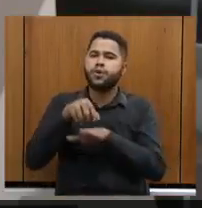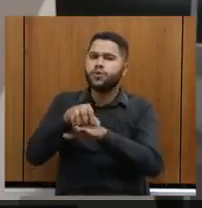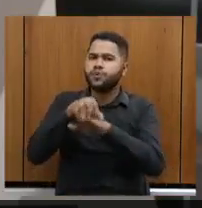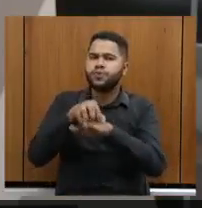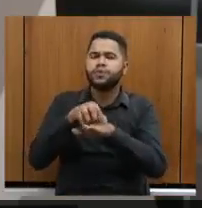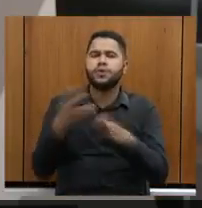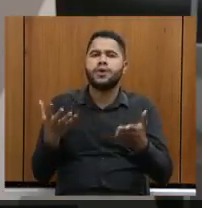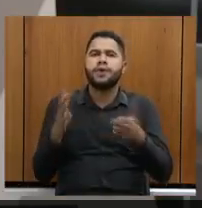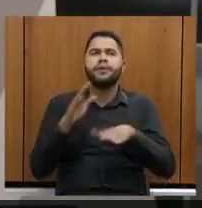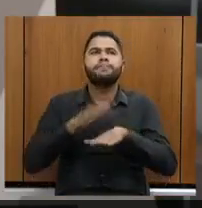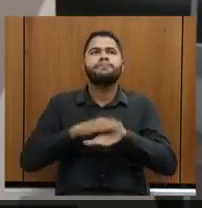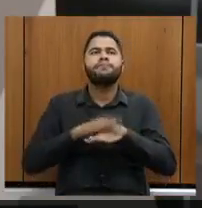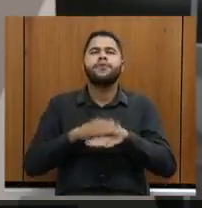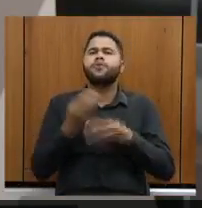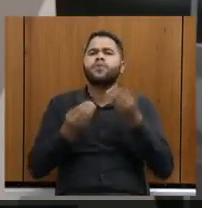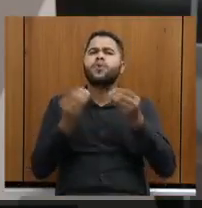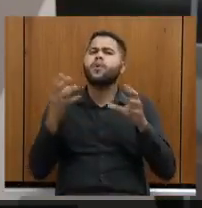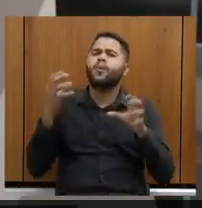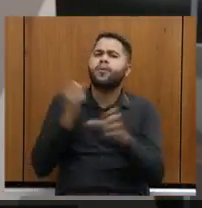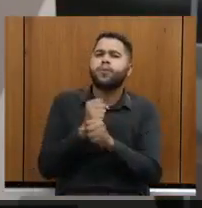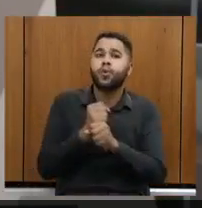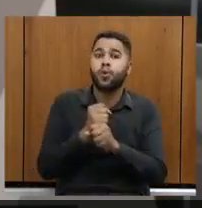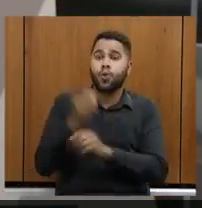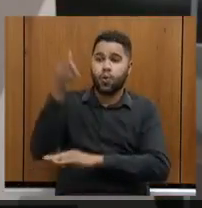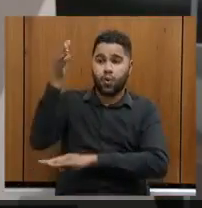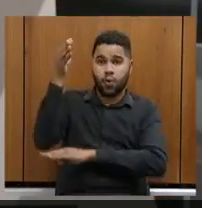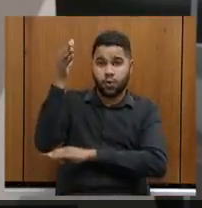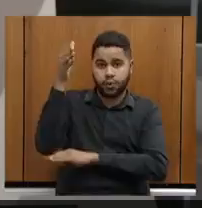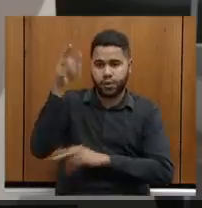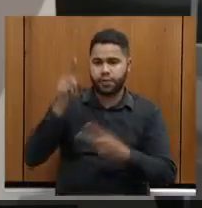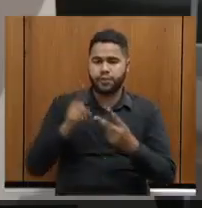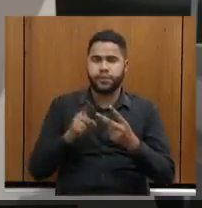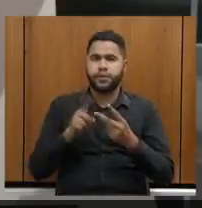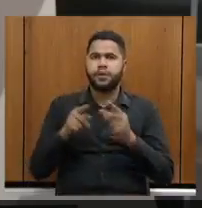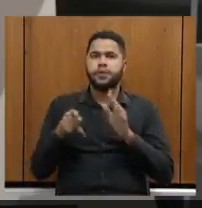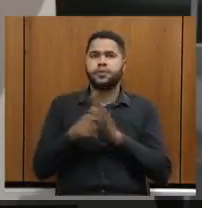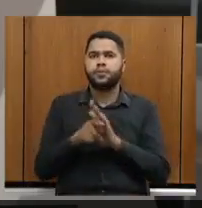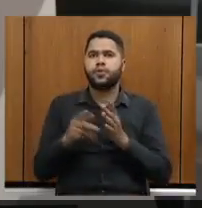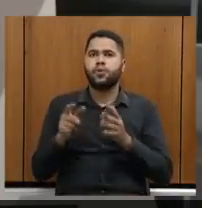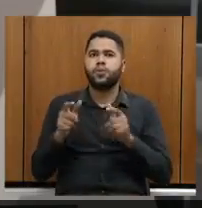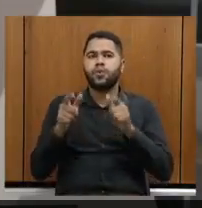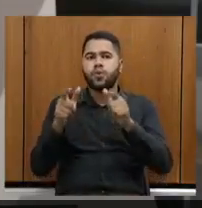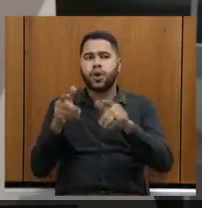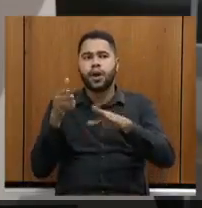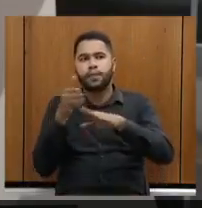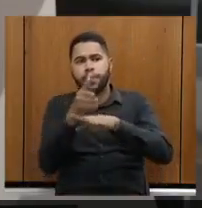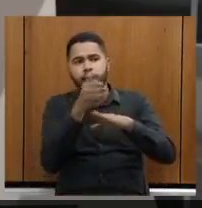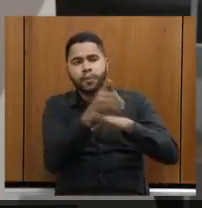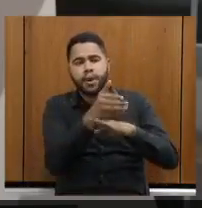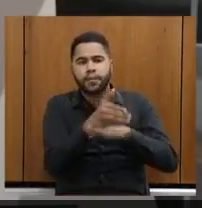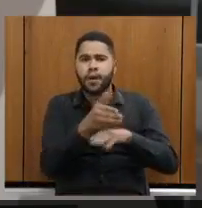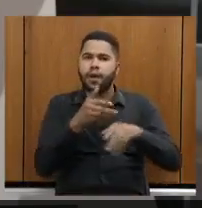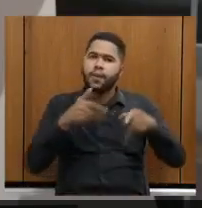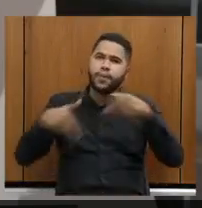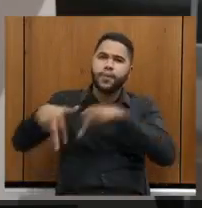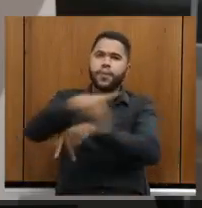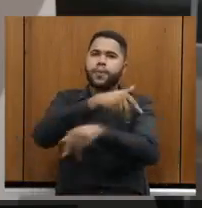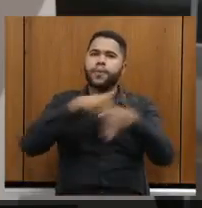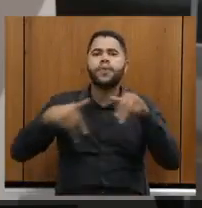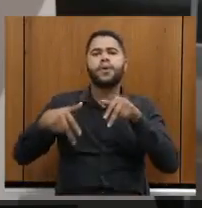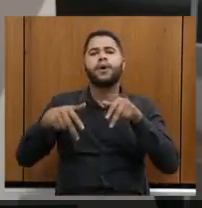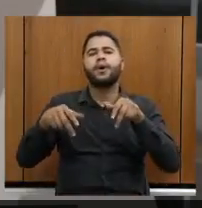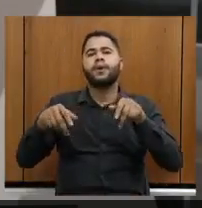Isso é medido da seguinte forma, com os hotéis, entradas nos lugares e fluxo de